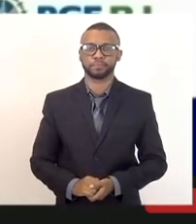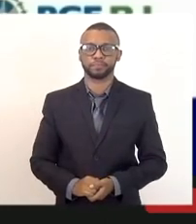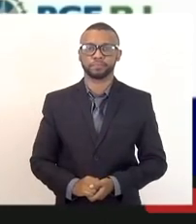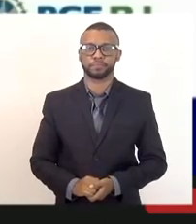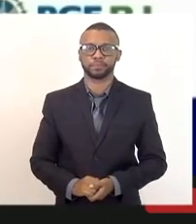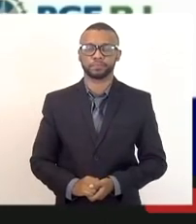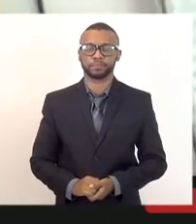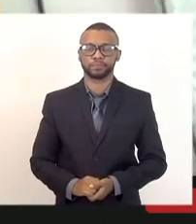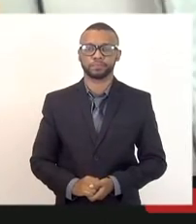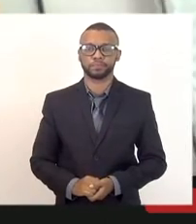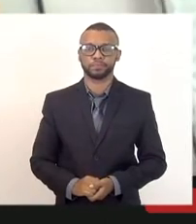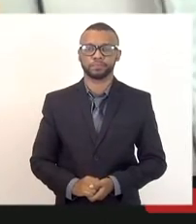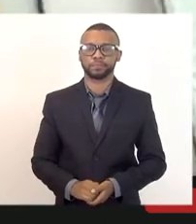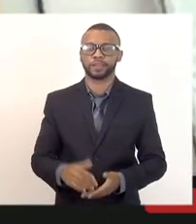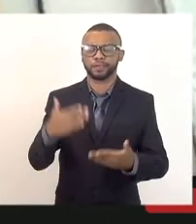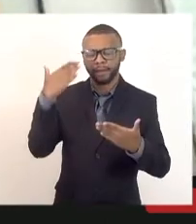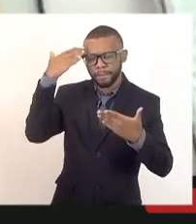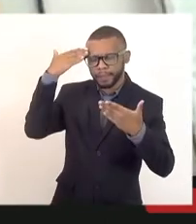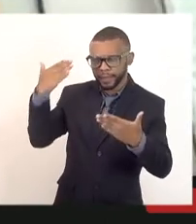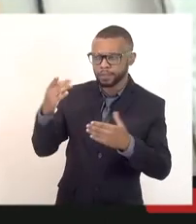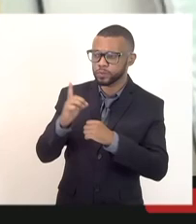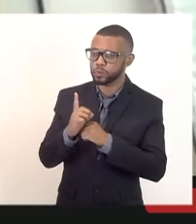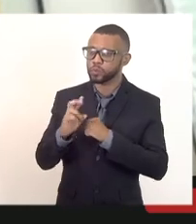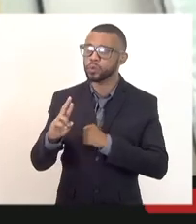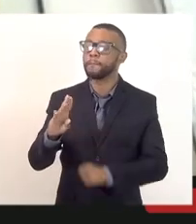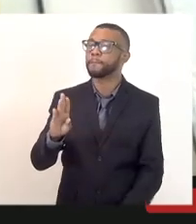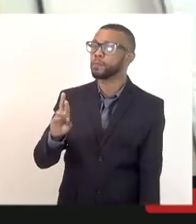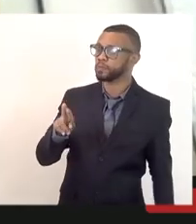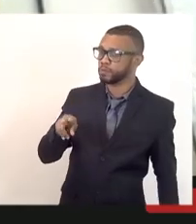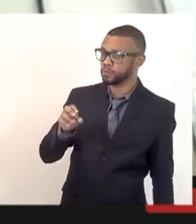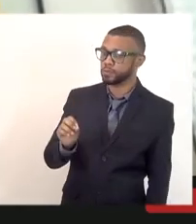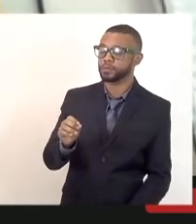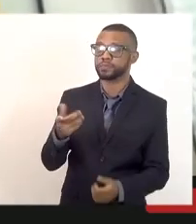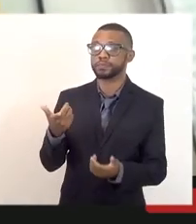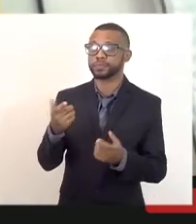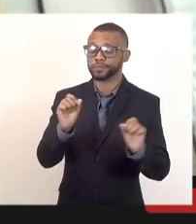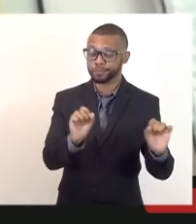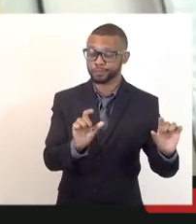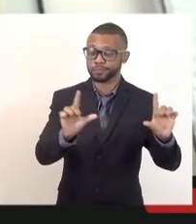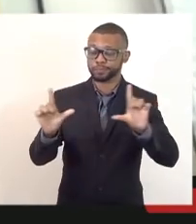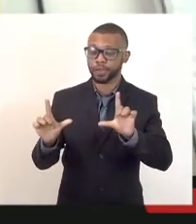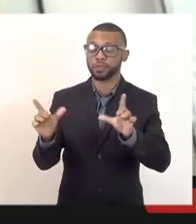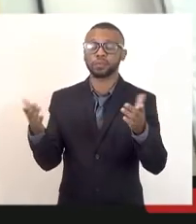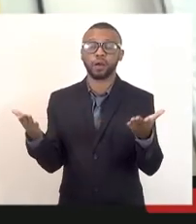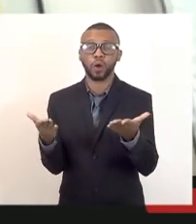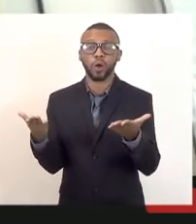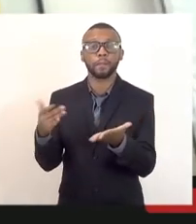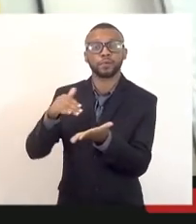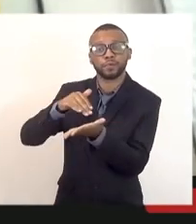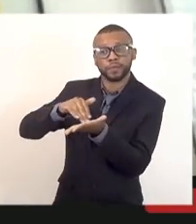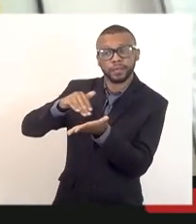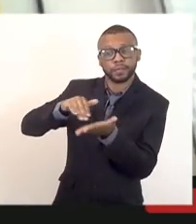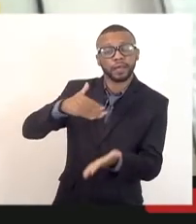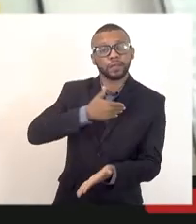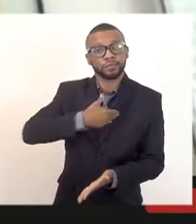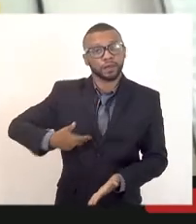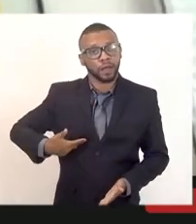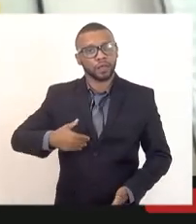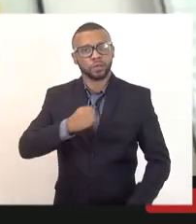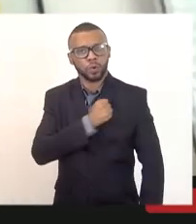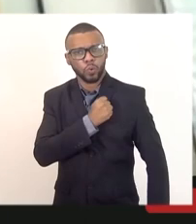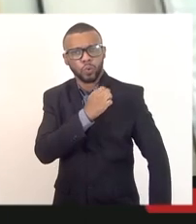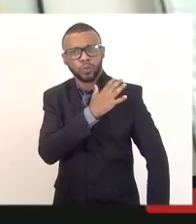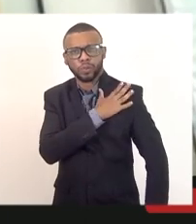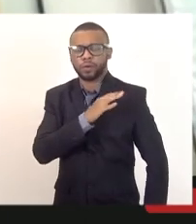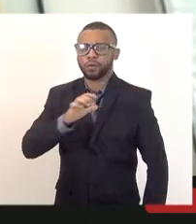É isso. Obrigado, doutor Bruno, passo então a palavra ao secretário de Estado, coronel Leandro